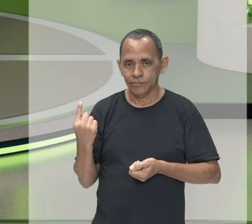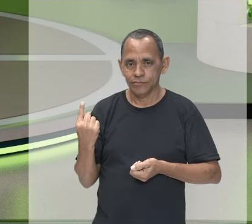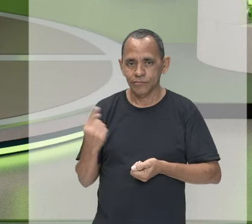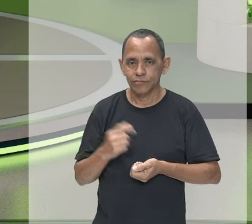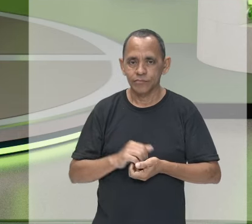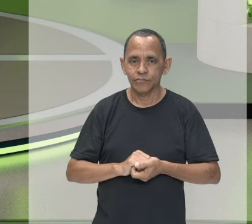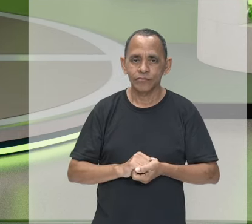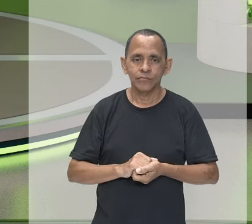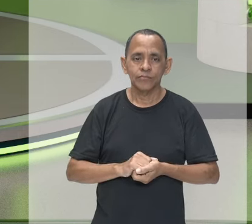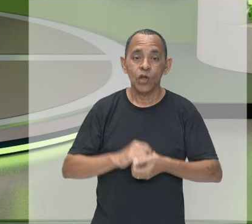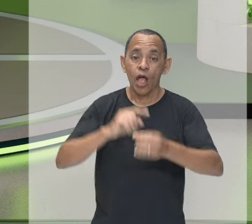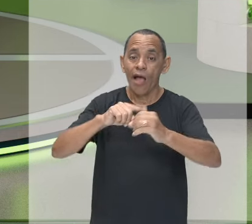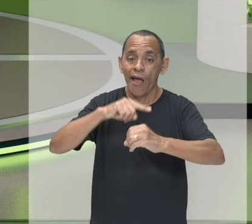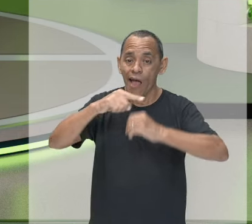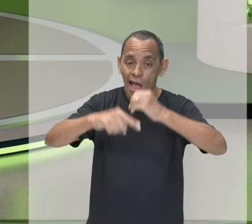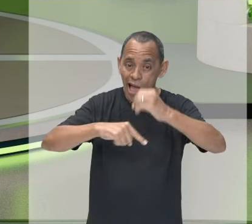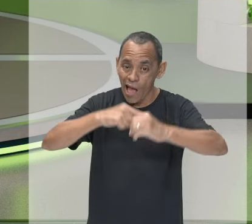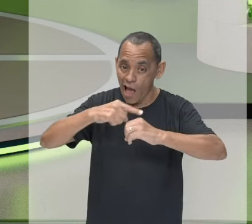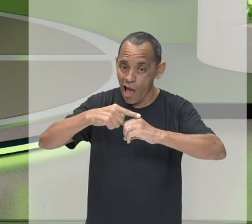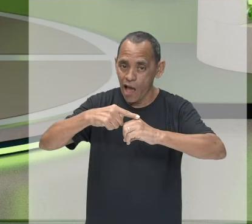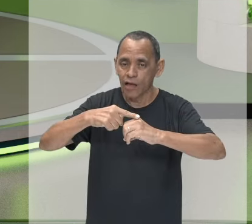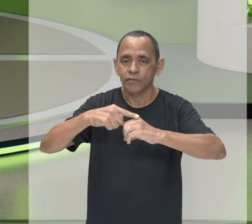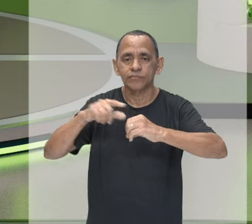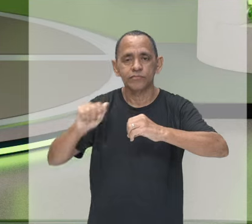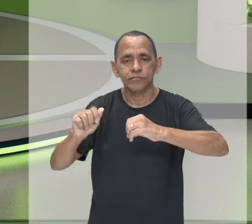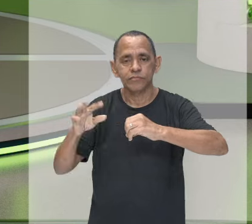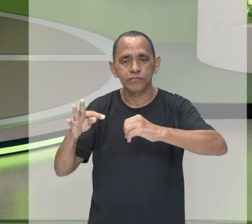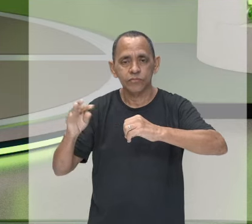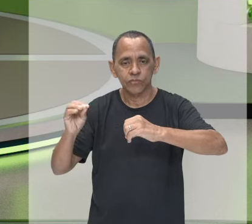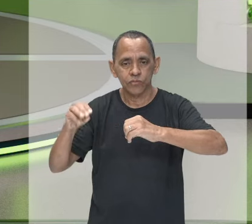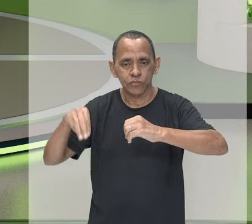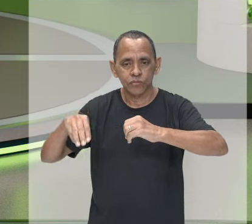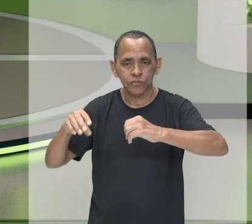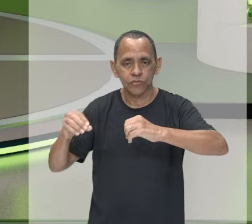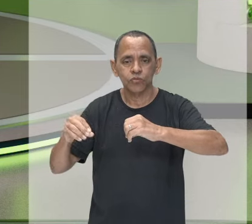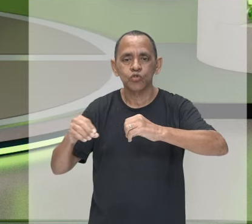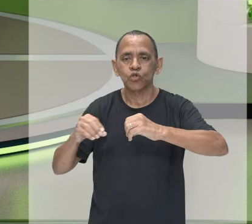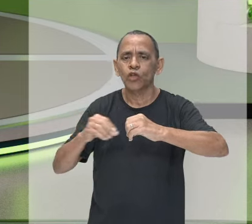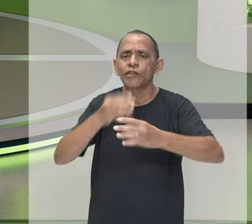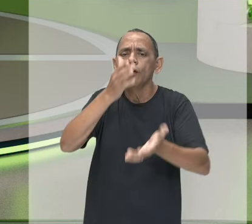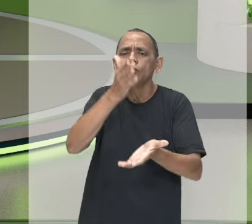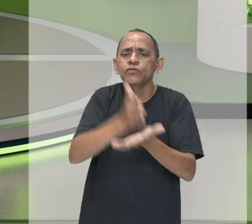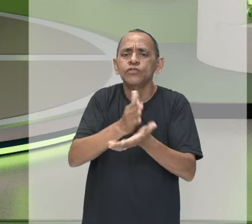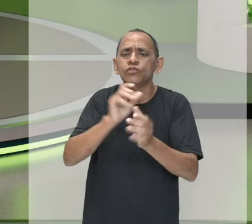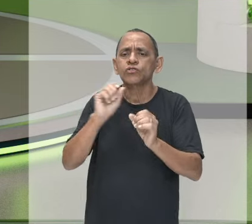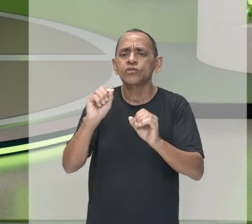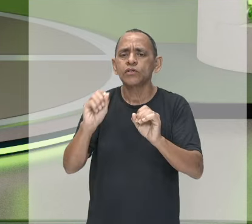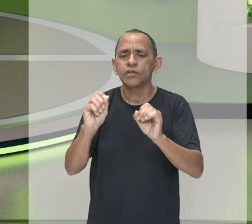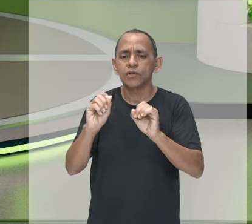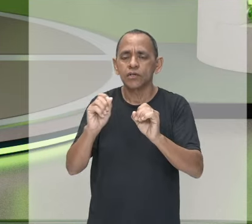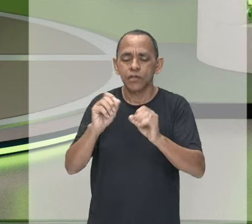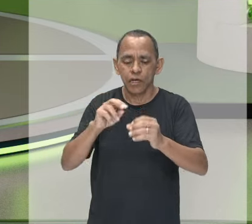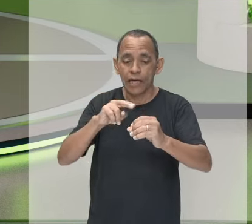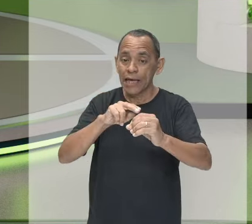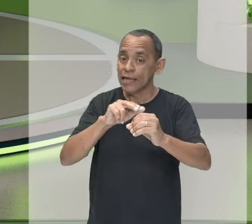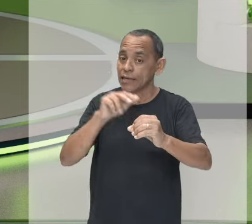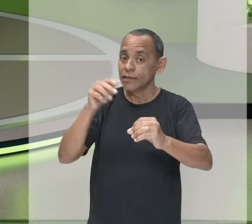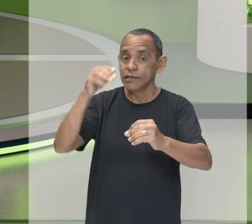nós temos o átomo e ele está dividido em, olha lá dentro desse átomo.